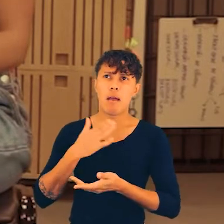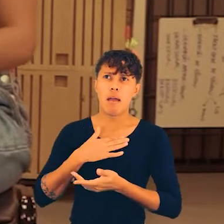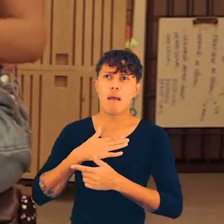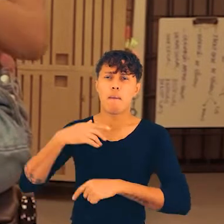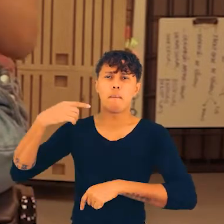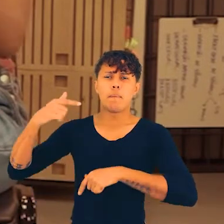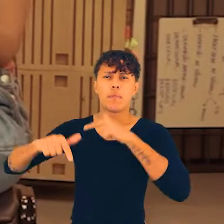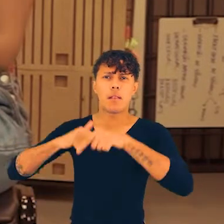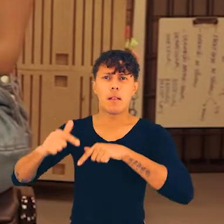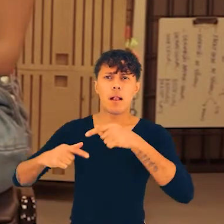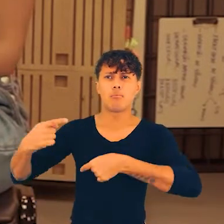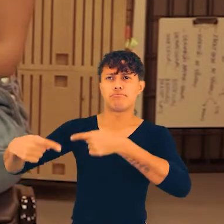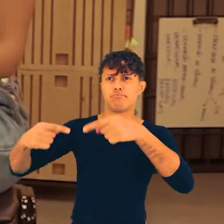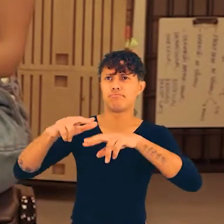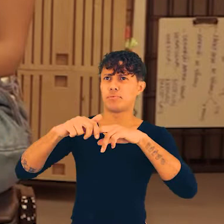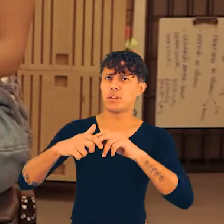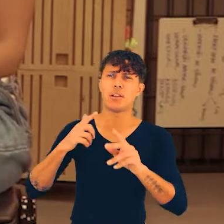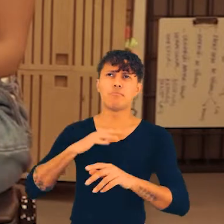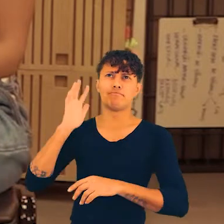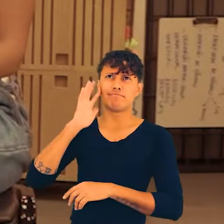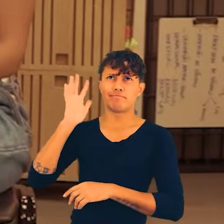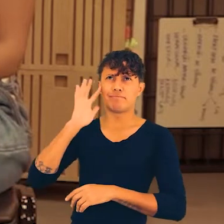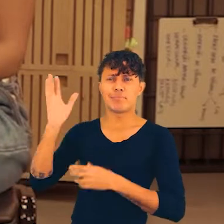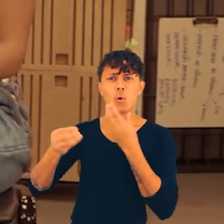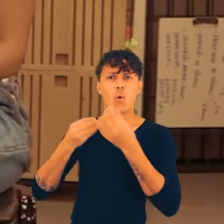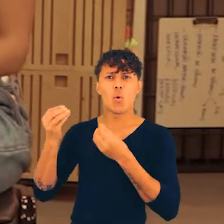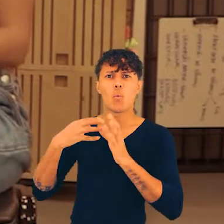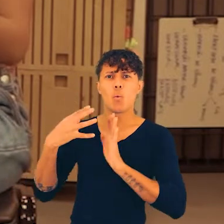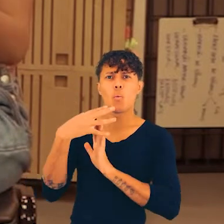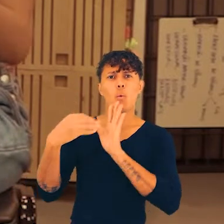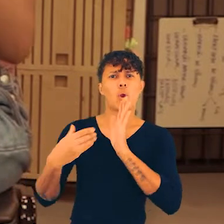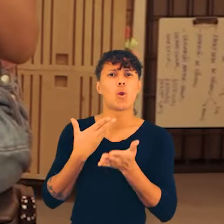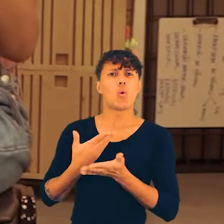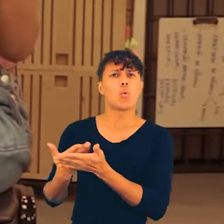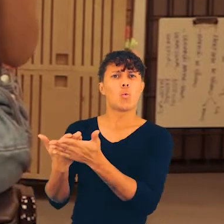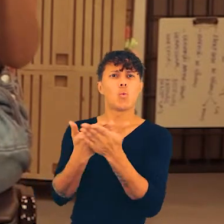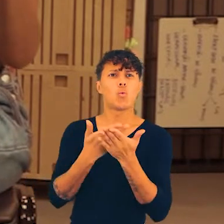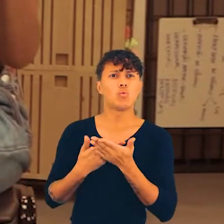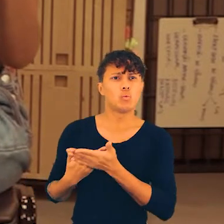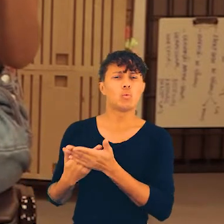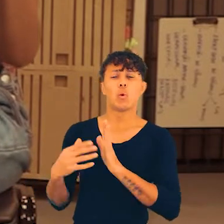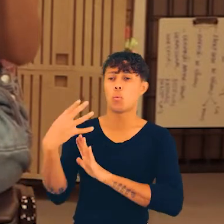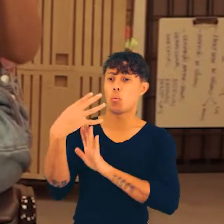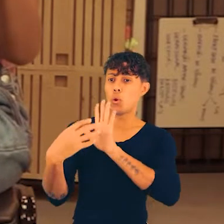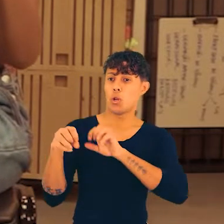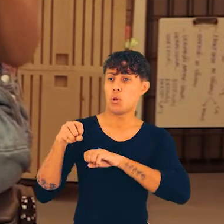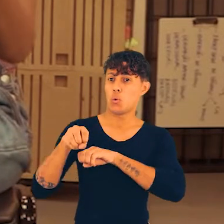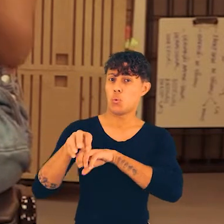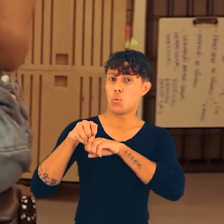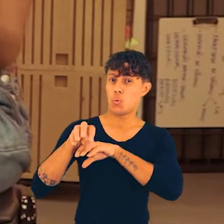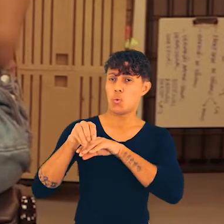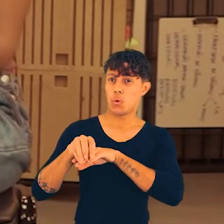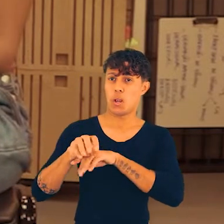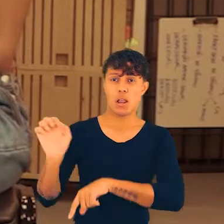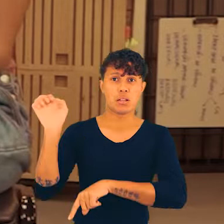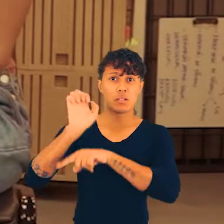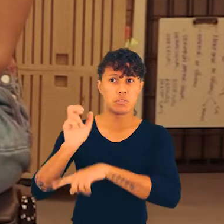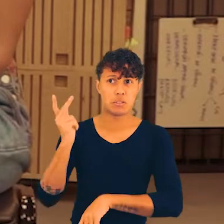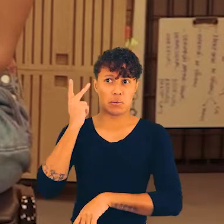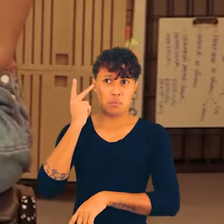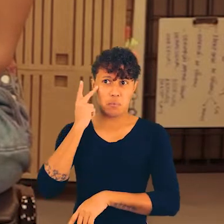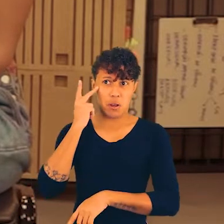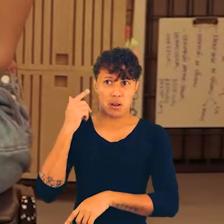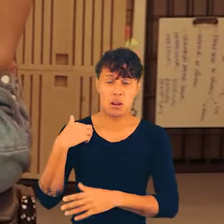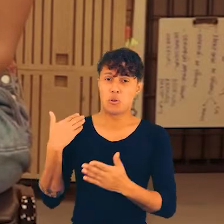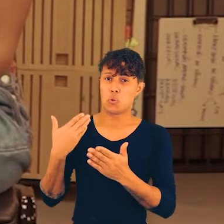a minha atuação política, foi por questionar qual era o modelo de escola e o modelo de educação do